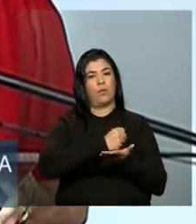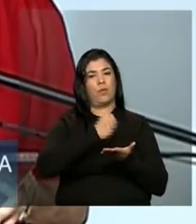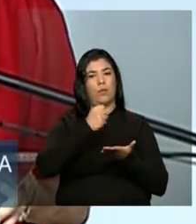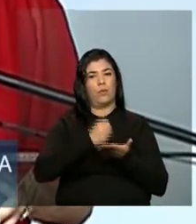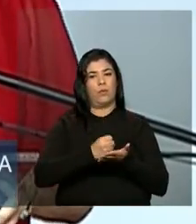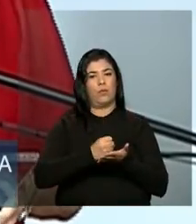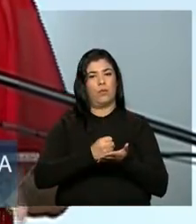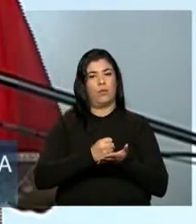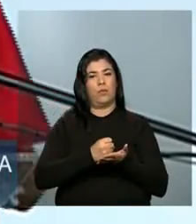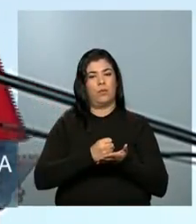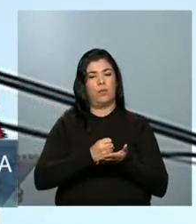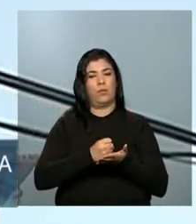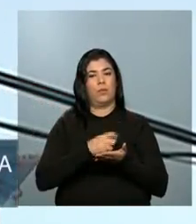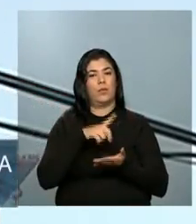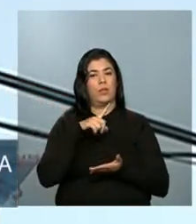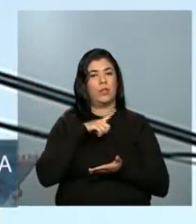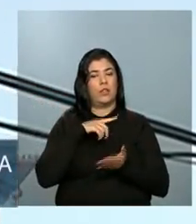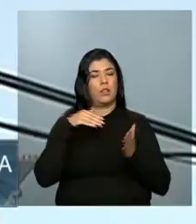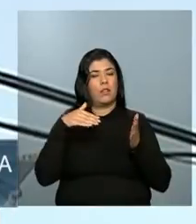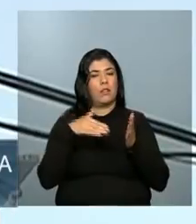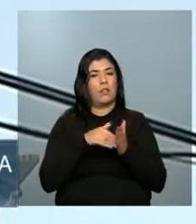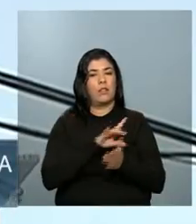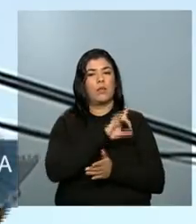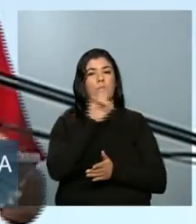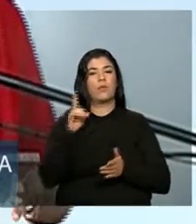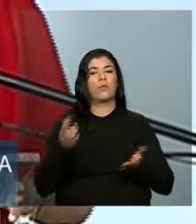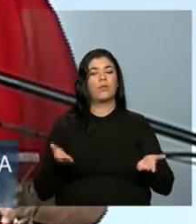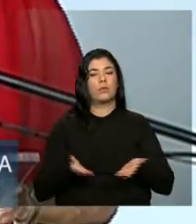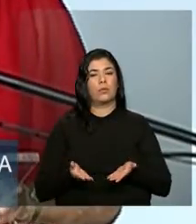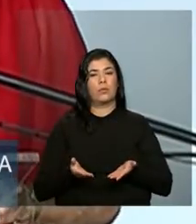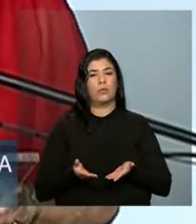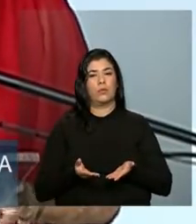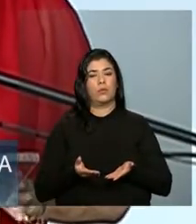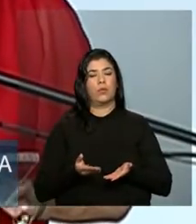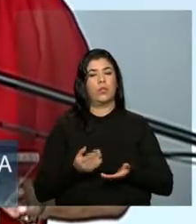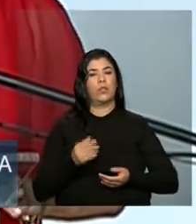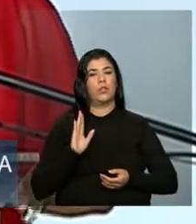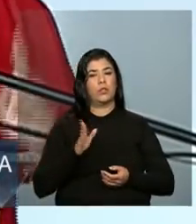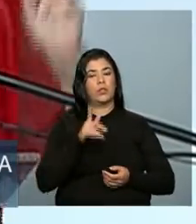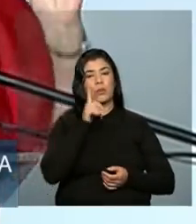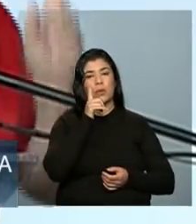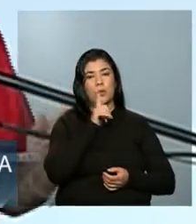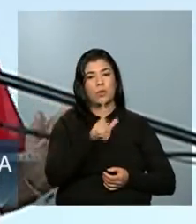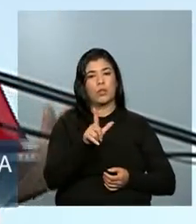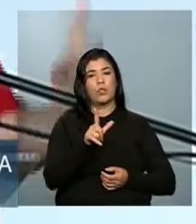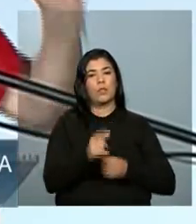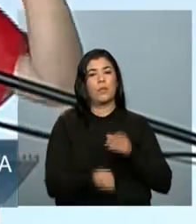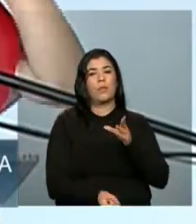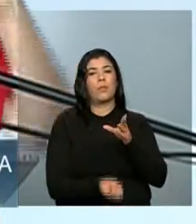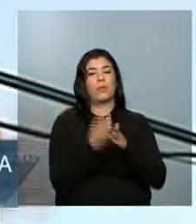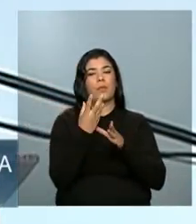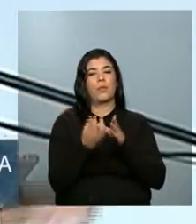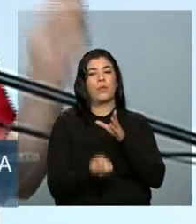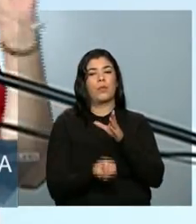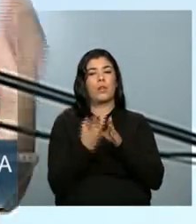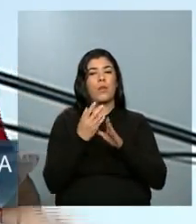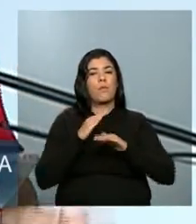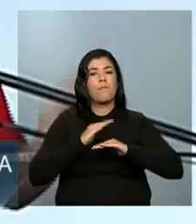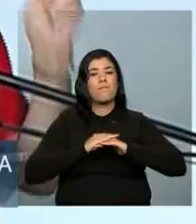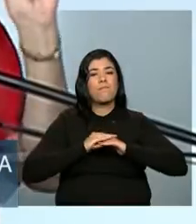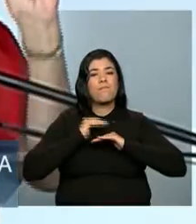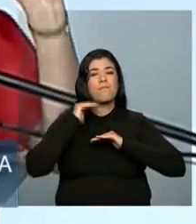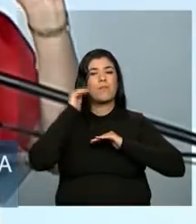até hoje, nós conseguimos implantar o maior